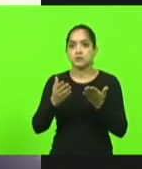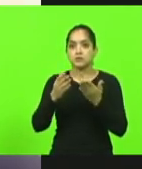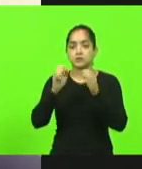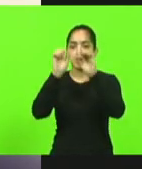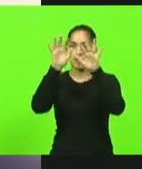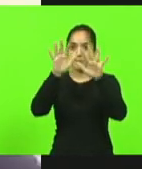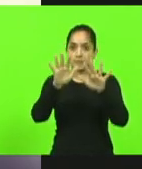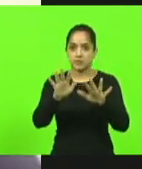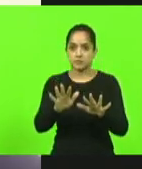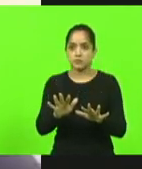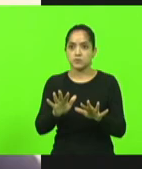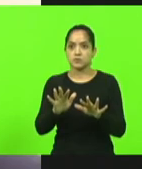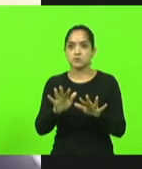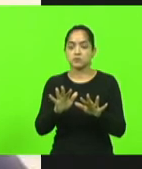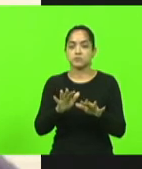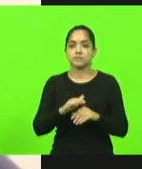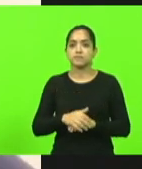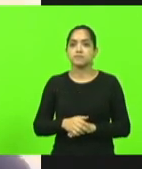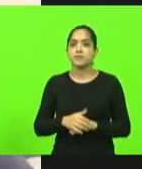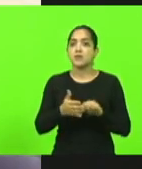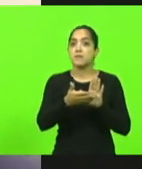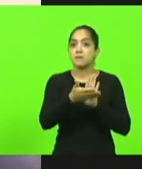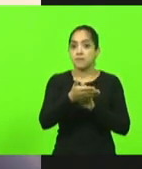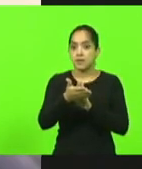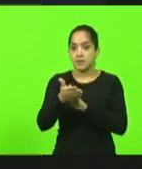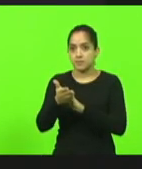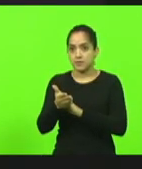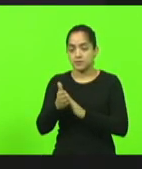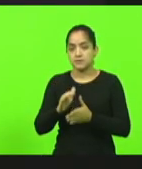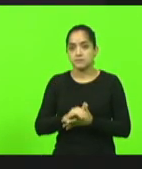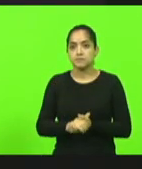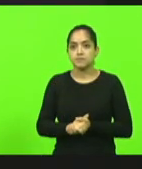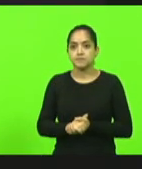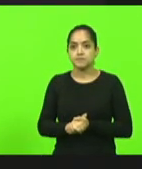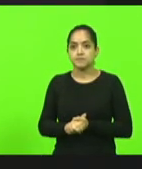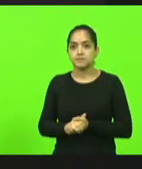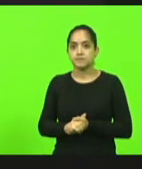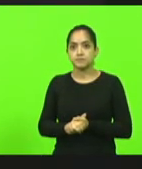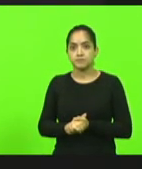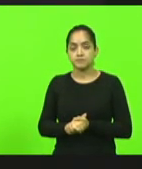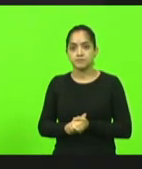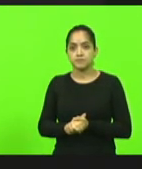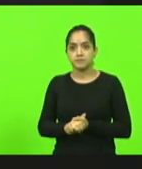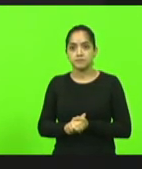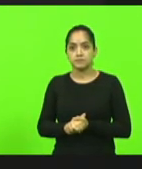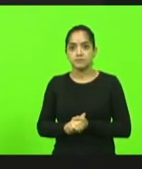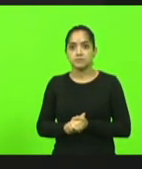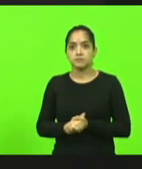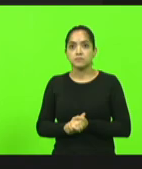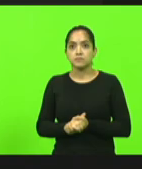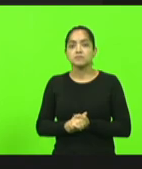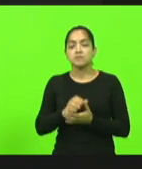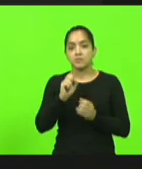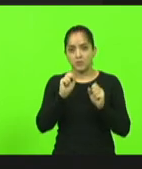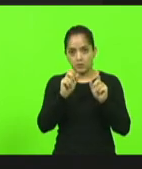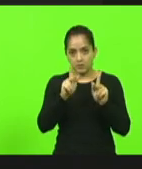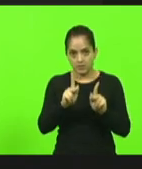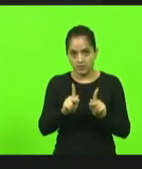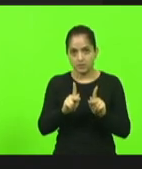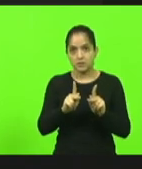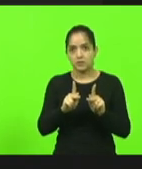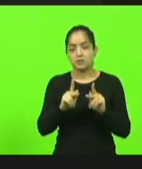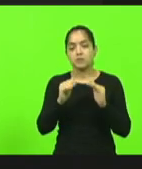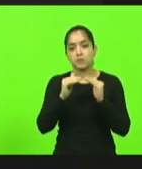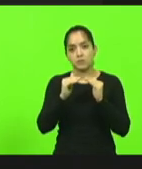nossa nação brasileira. Deus abençoe, parabéns, e contem conosco. Só posso responder, amém, pastor. Amém.